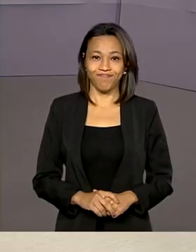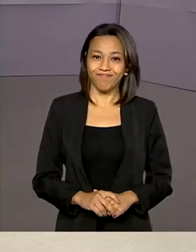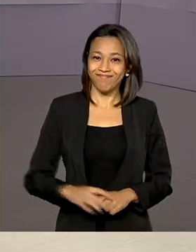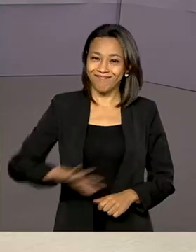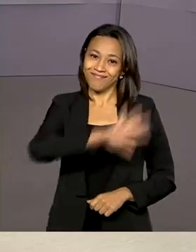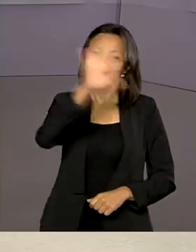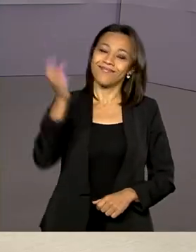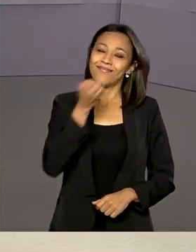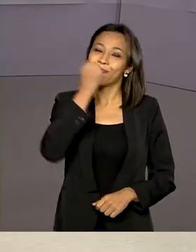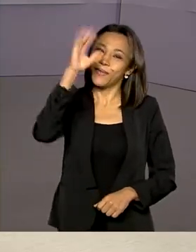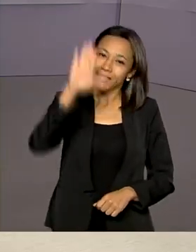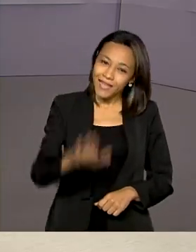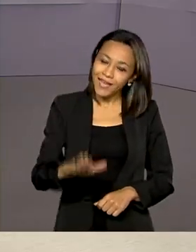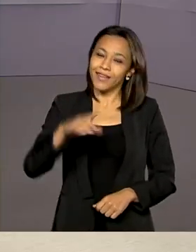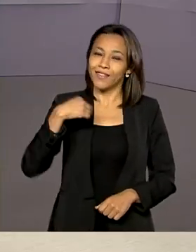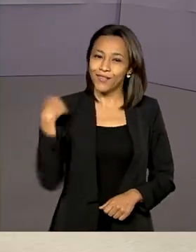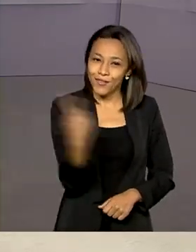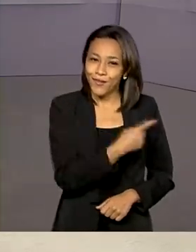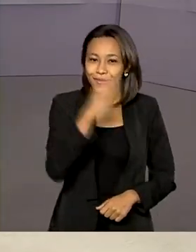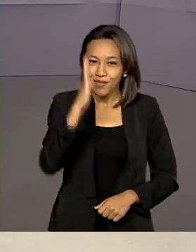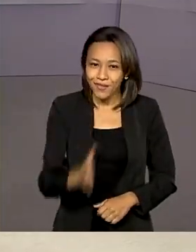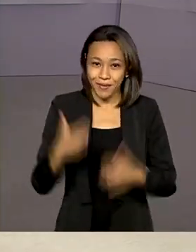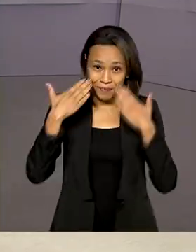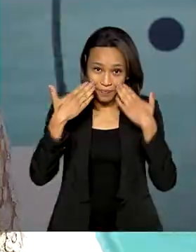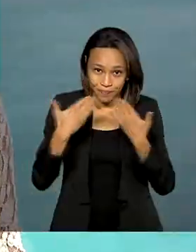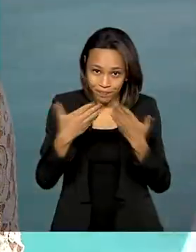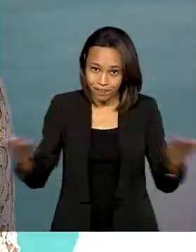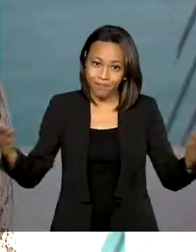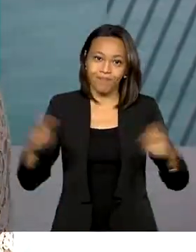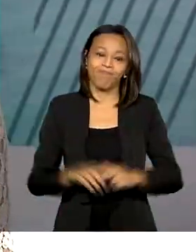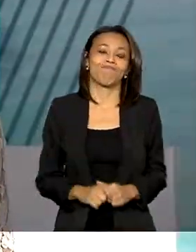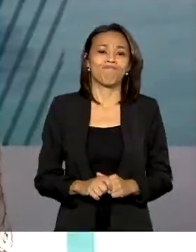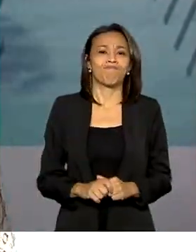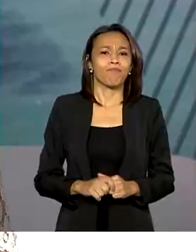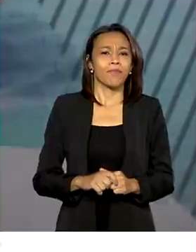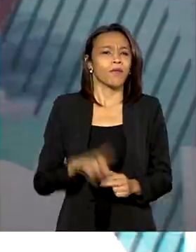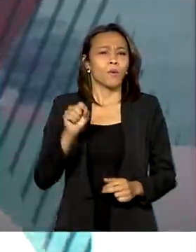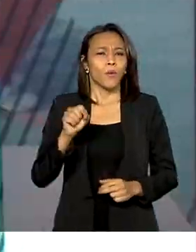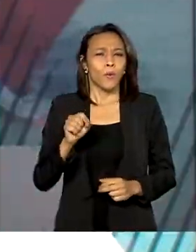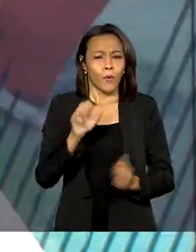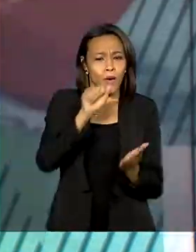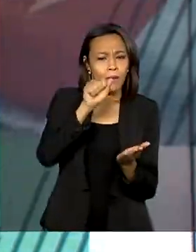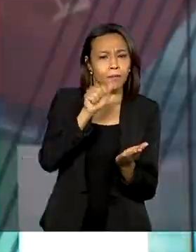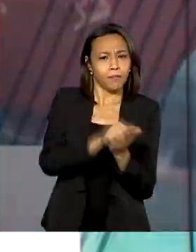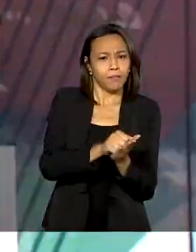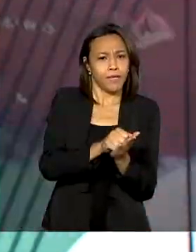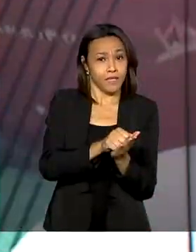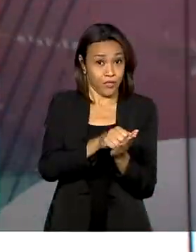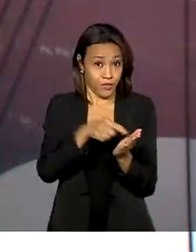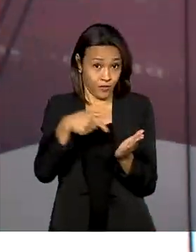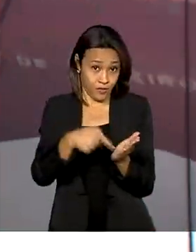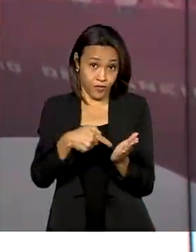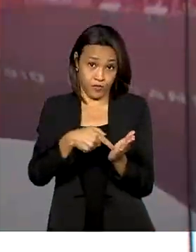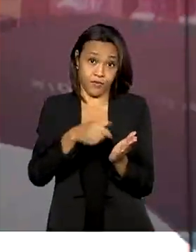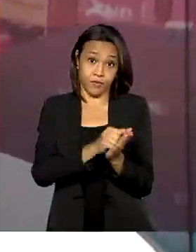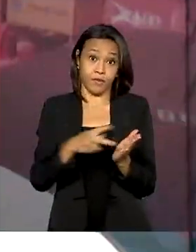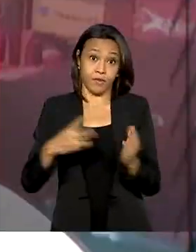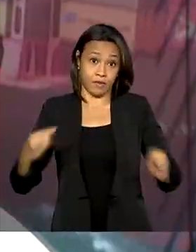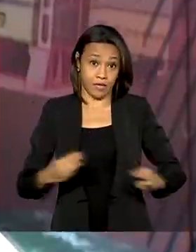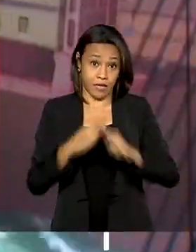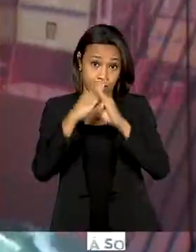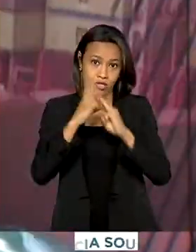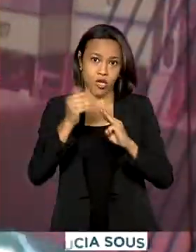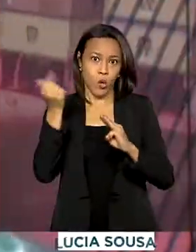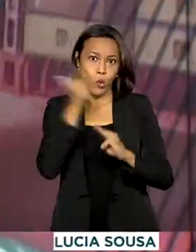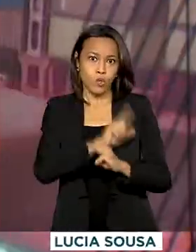Olá, boa tarde. O governo agora já está de volta. O aplicativo Caixa Tem alcançou hoje a marca de